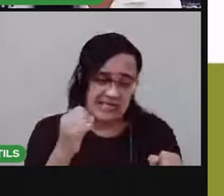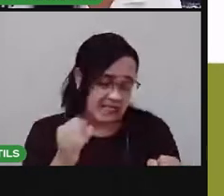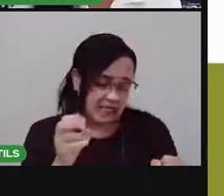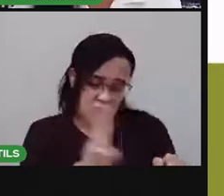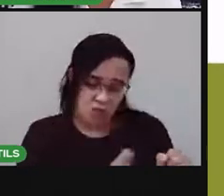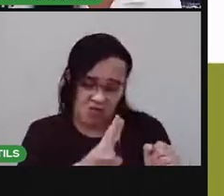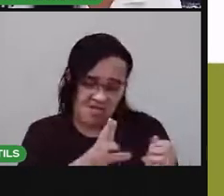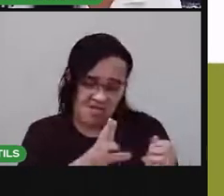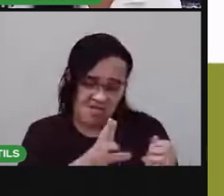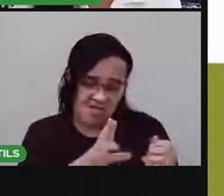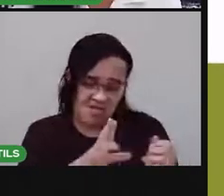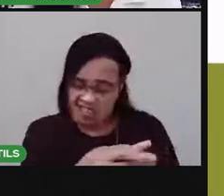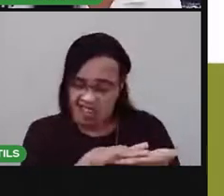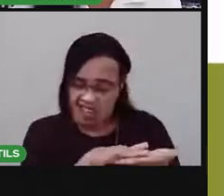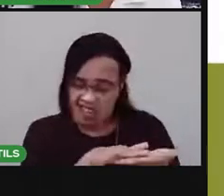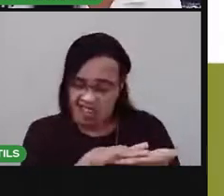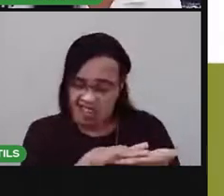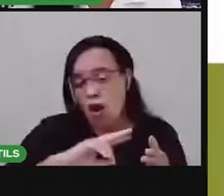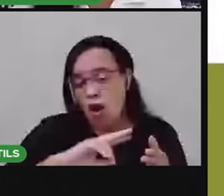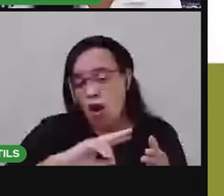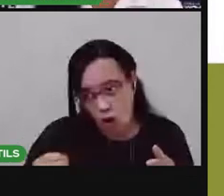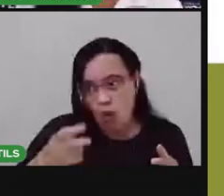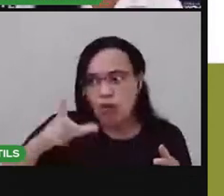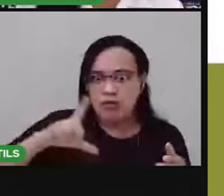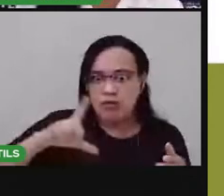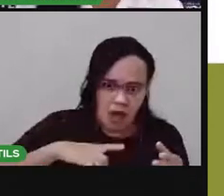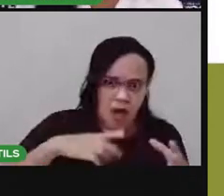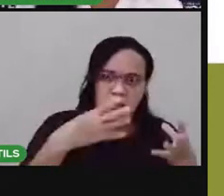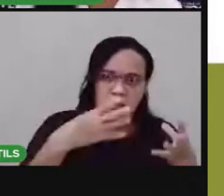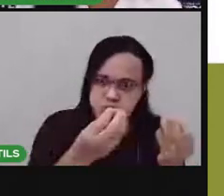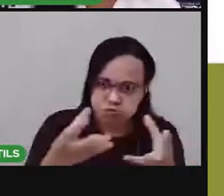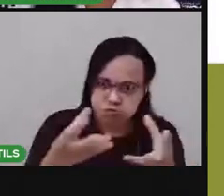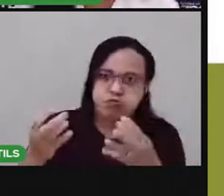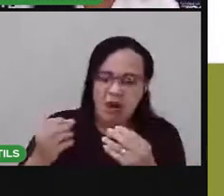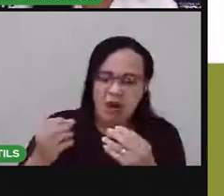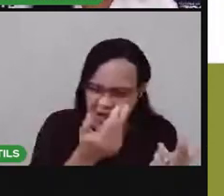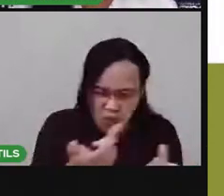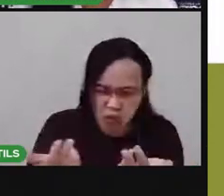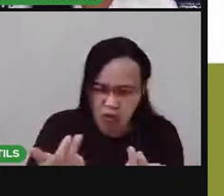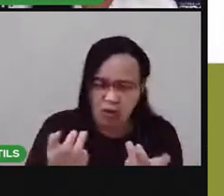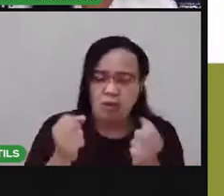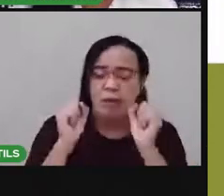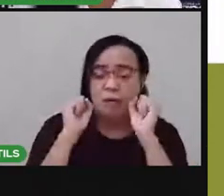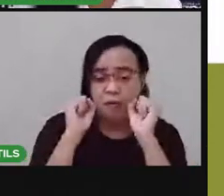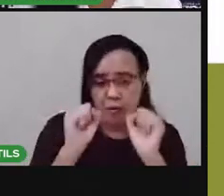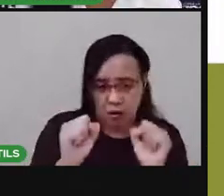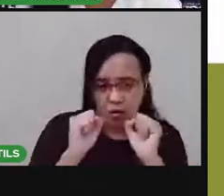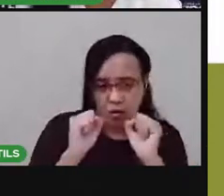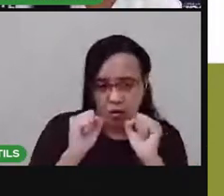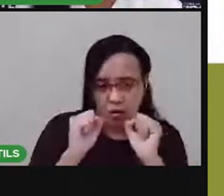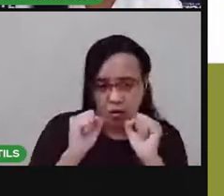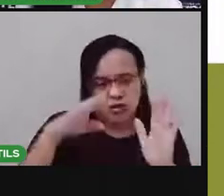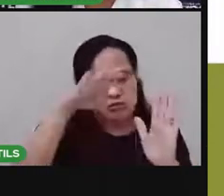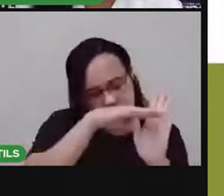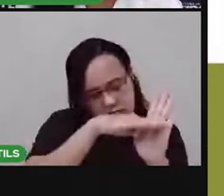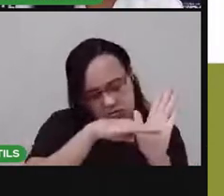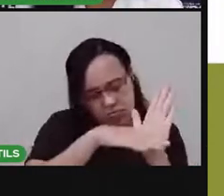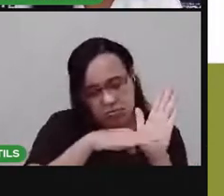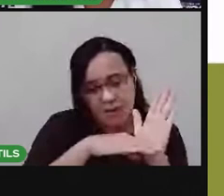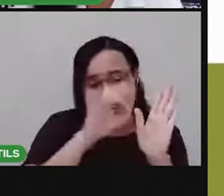repetidos. Ou que você usa com muito pouca frequência. Aí você pode listar eles.